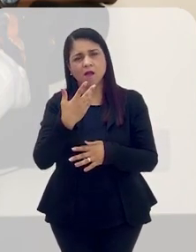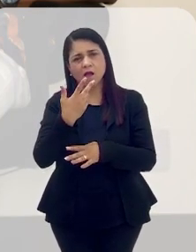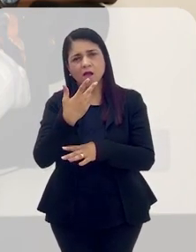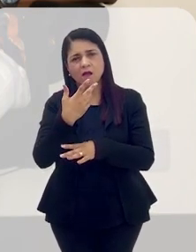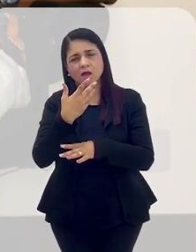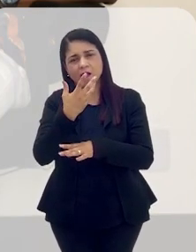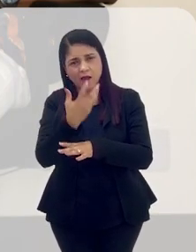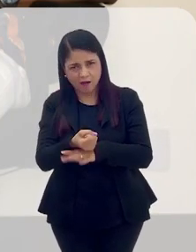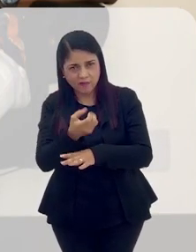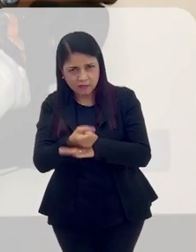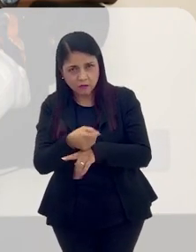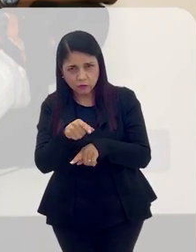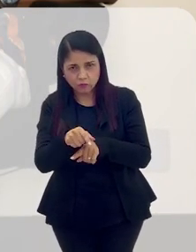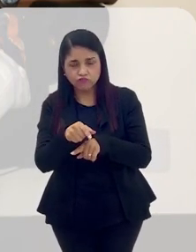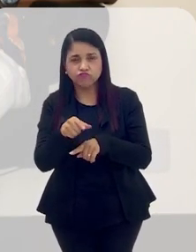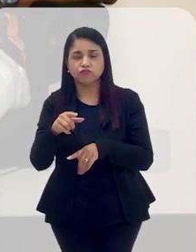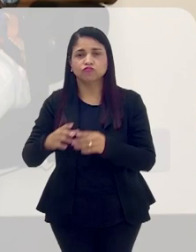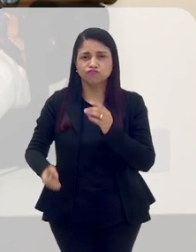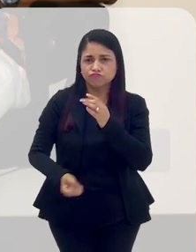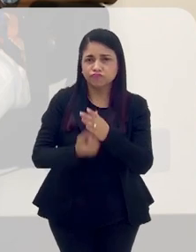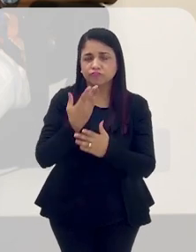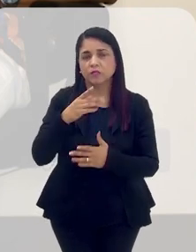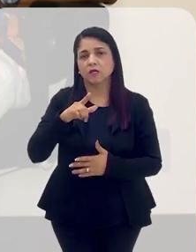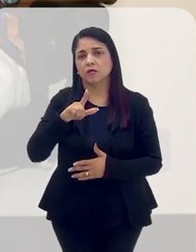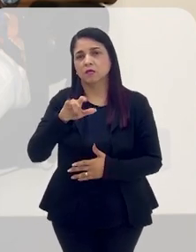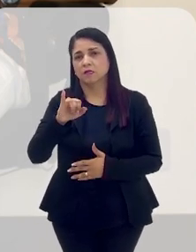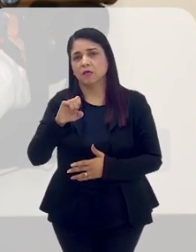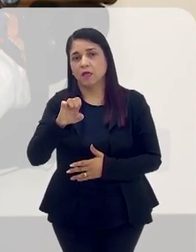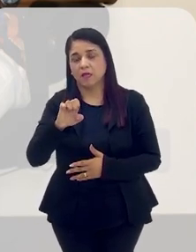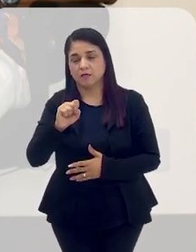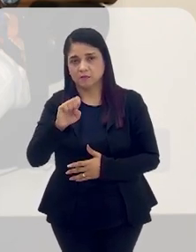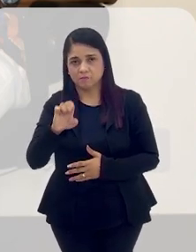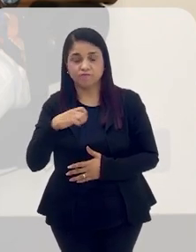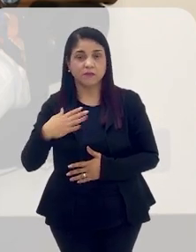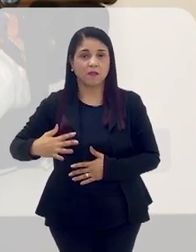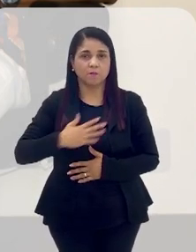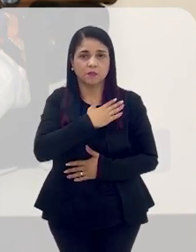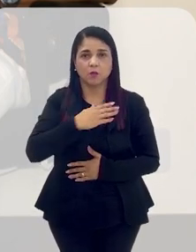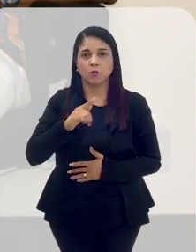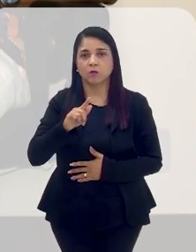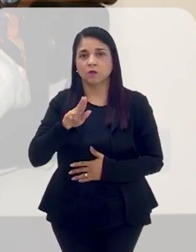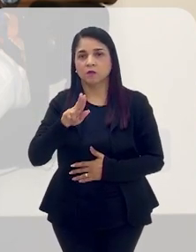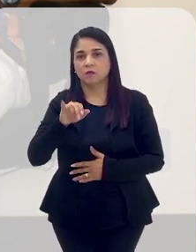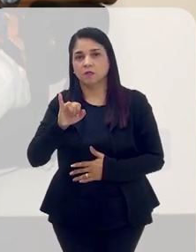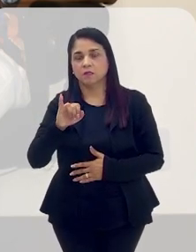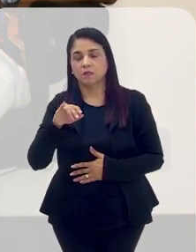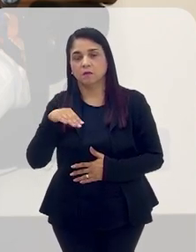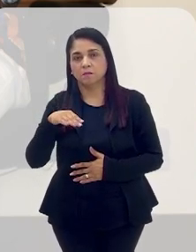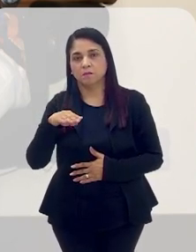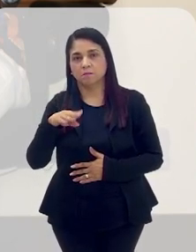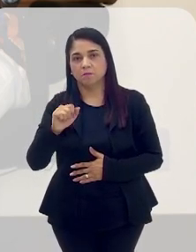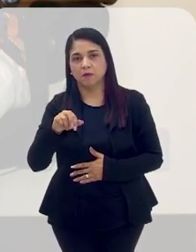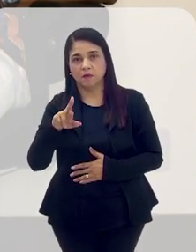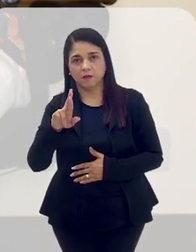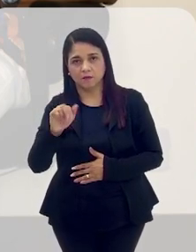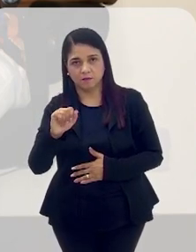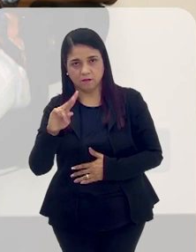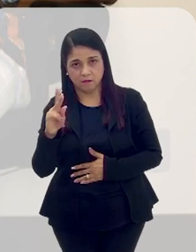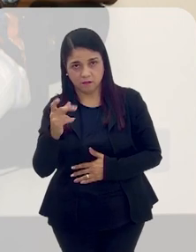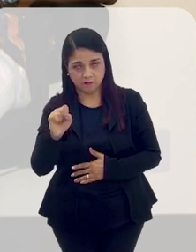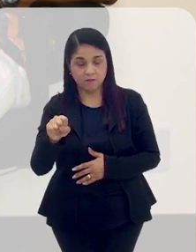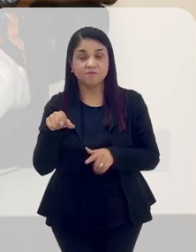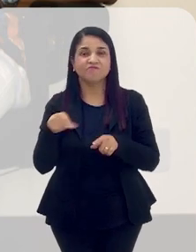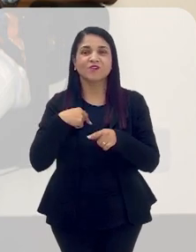fundadores da Liesa, que é o Capitão Guimarães, num podcast com o Jorge